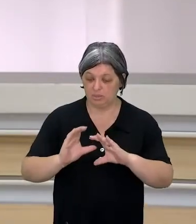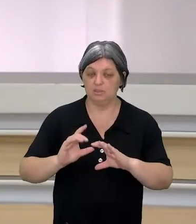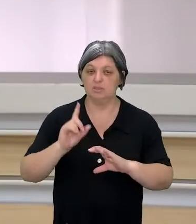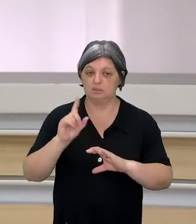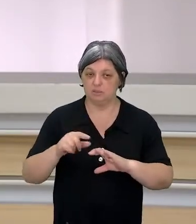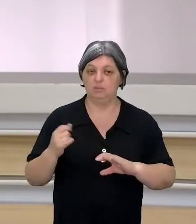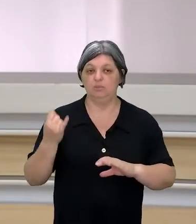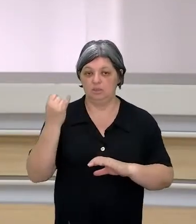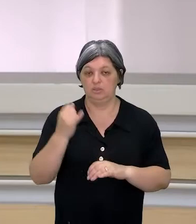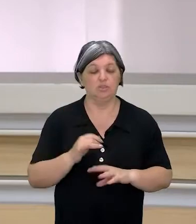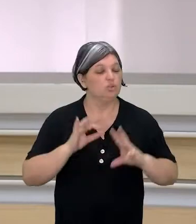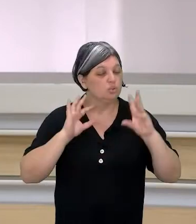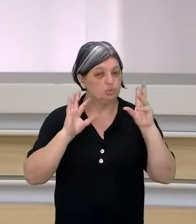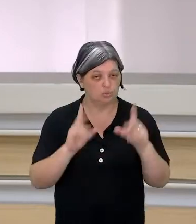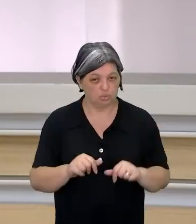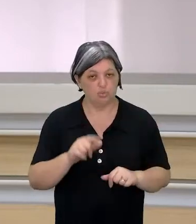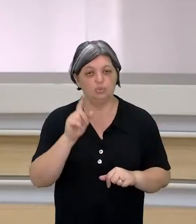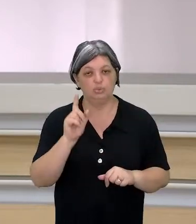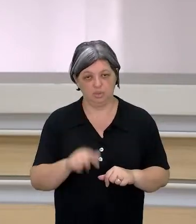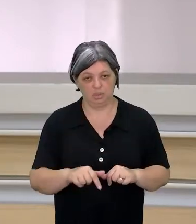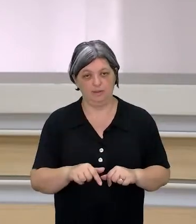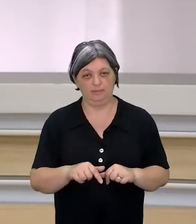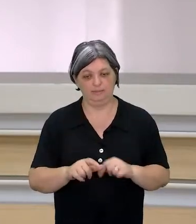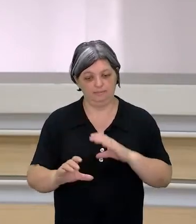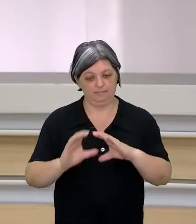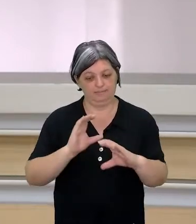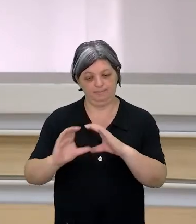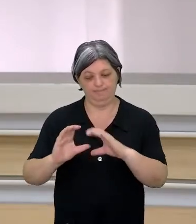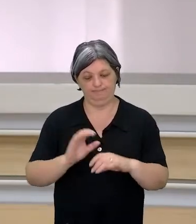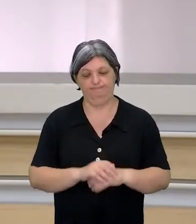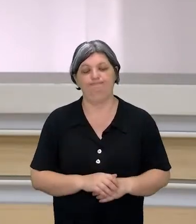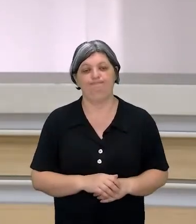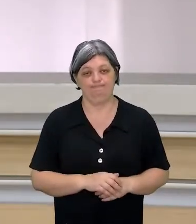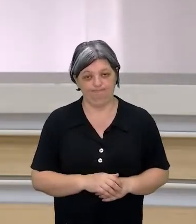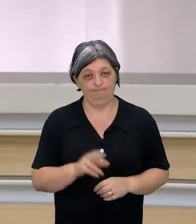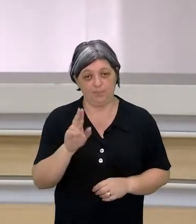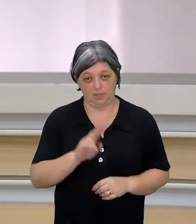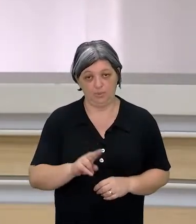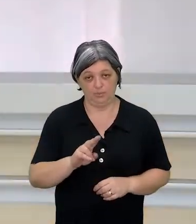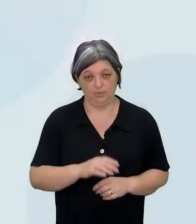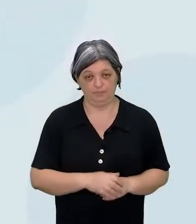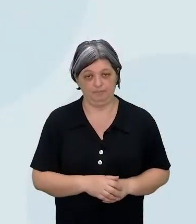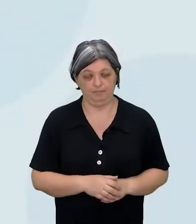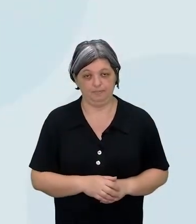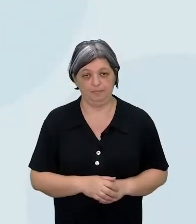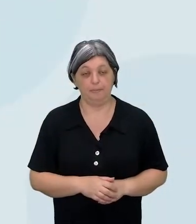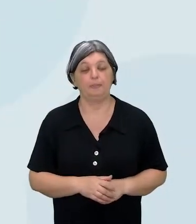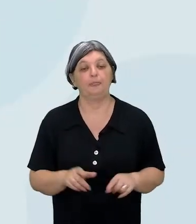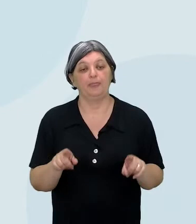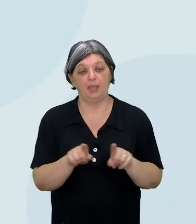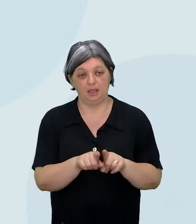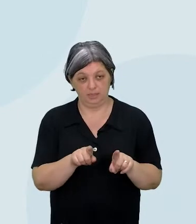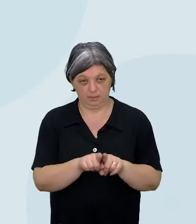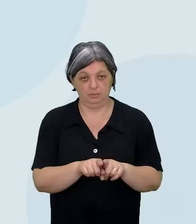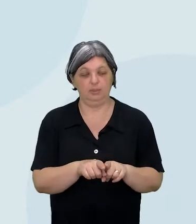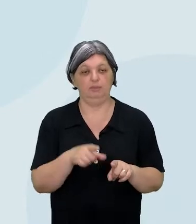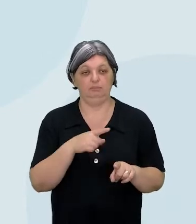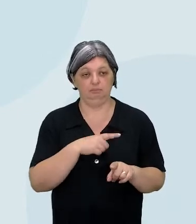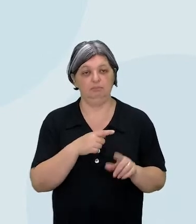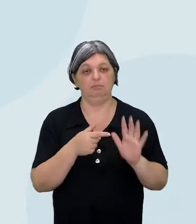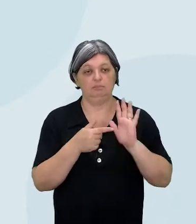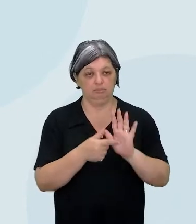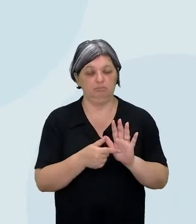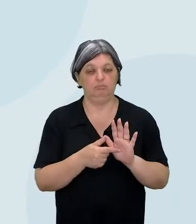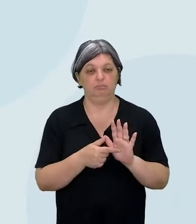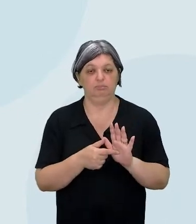que a gente vive, tudo é se comunicando. Tá? E aí, a gente também, né, trouxe aí a